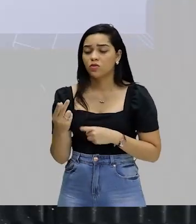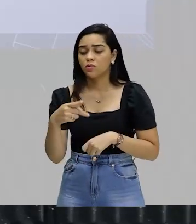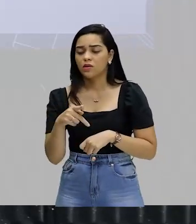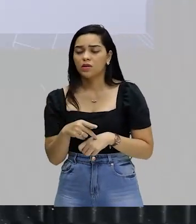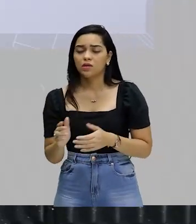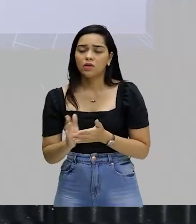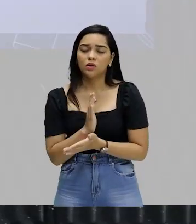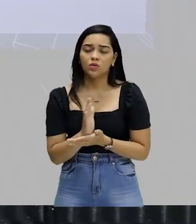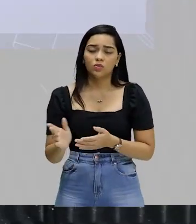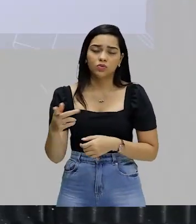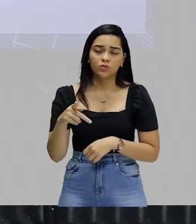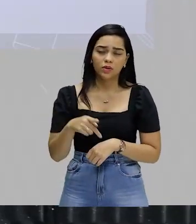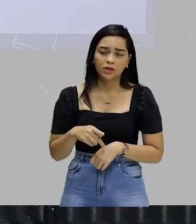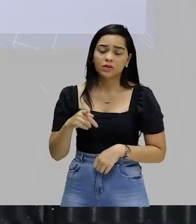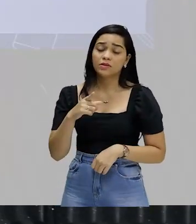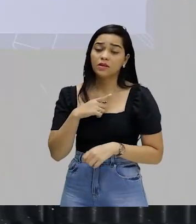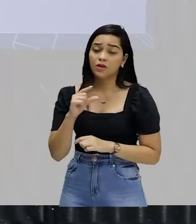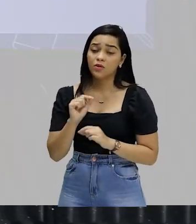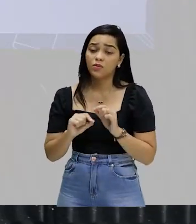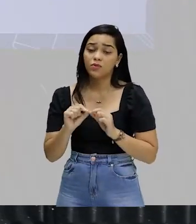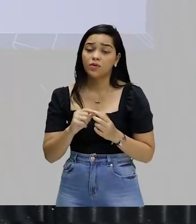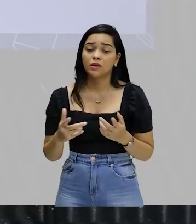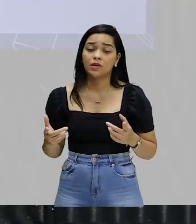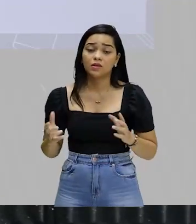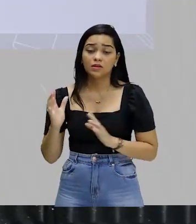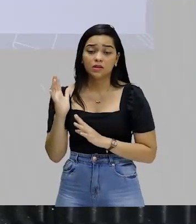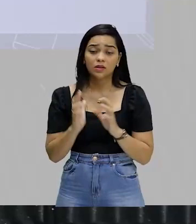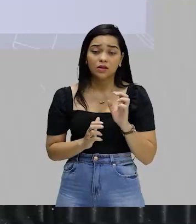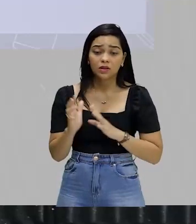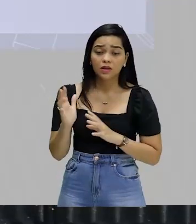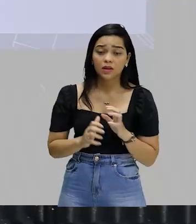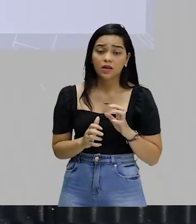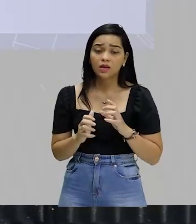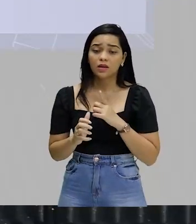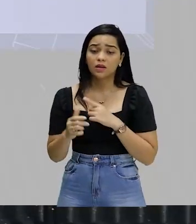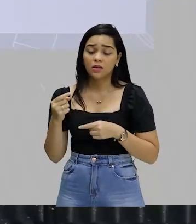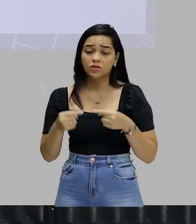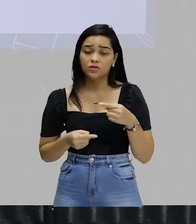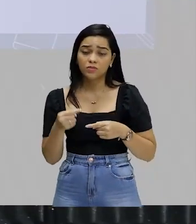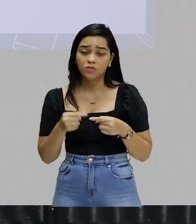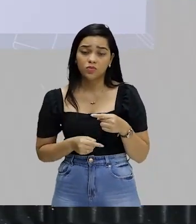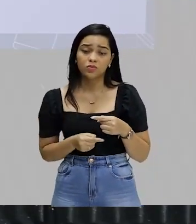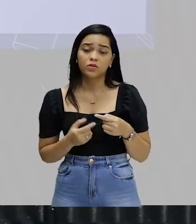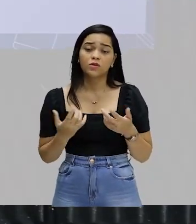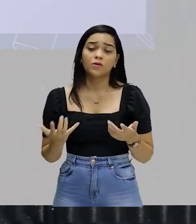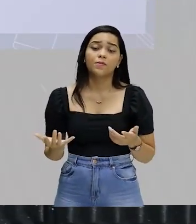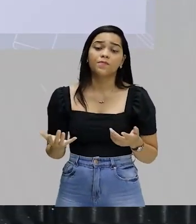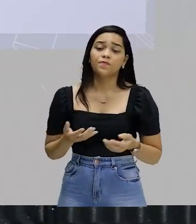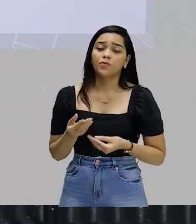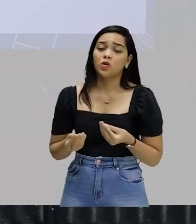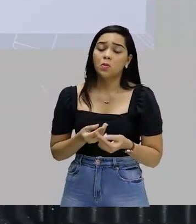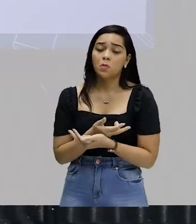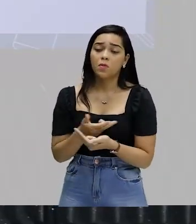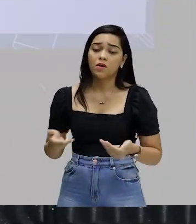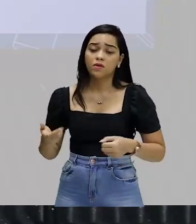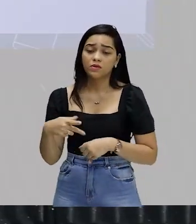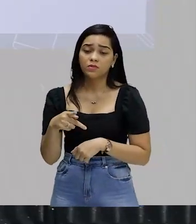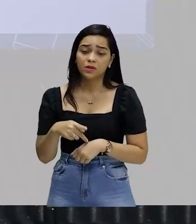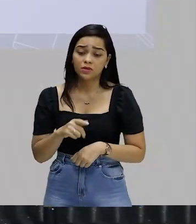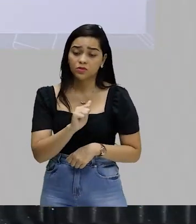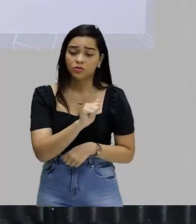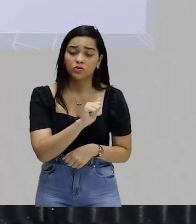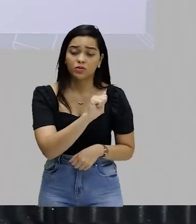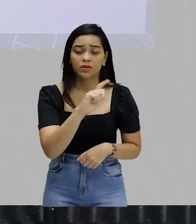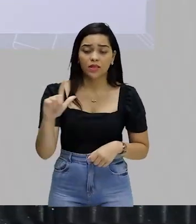alguns países tem isso por conta de guerras de disputas territoriais como vários países do leste